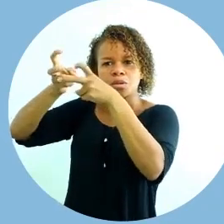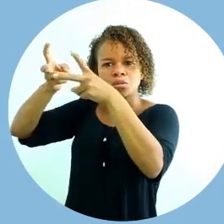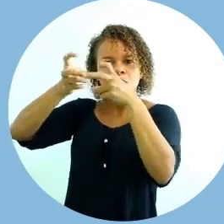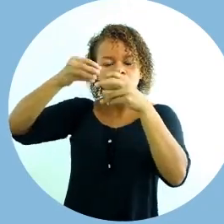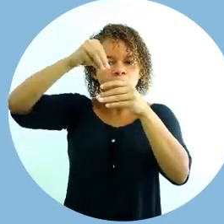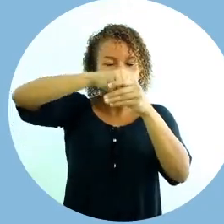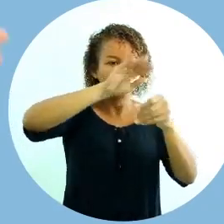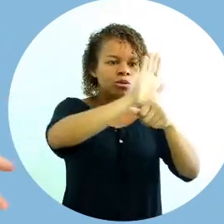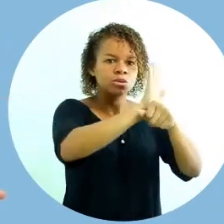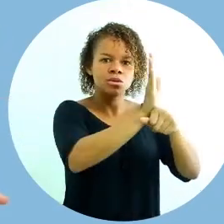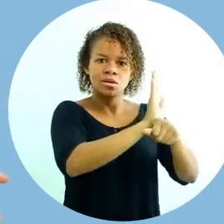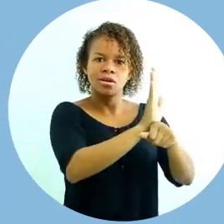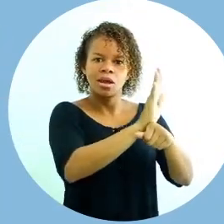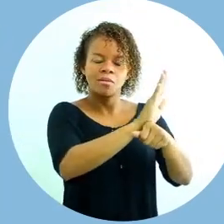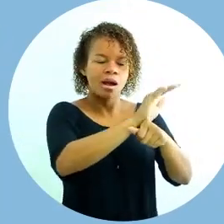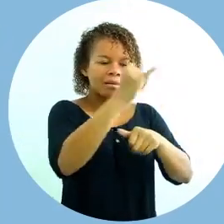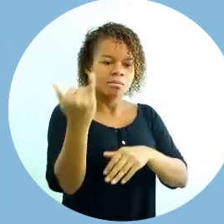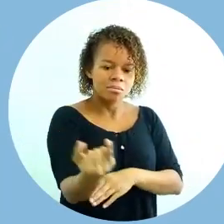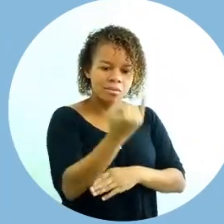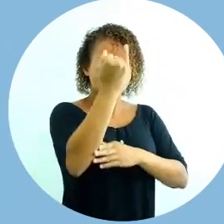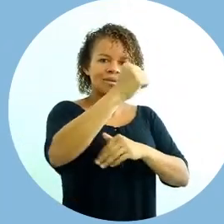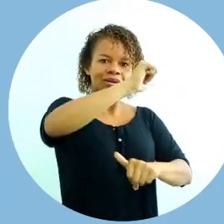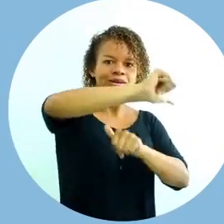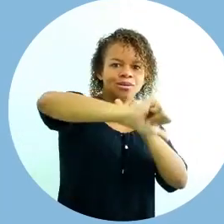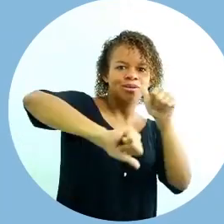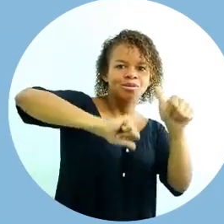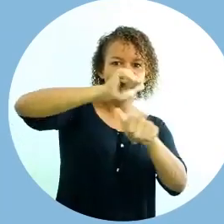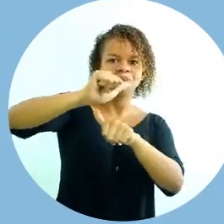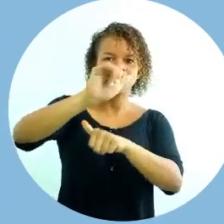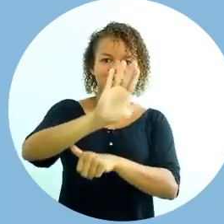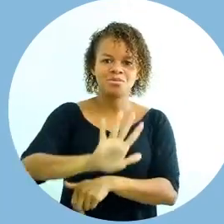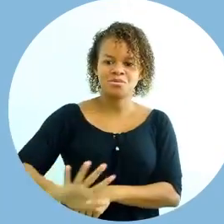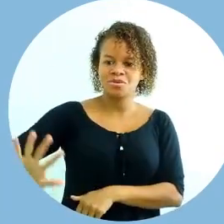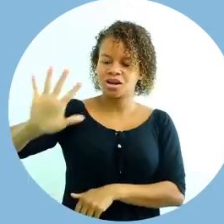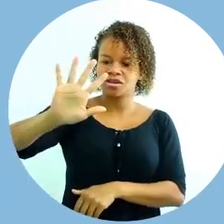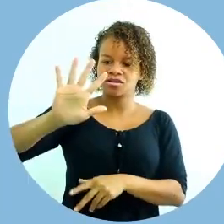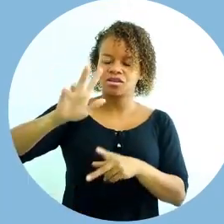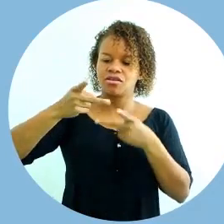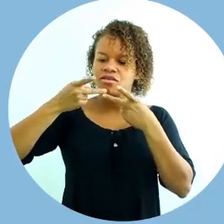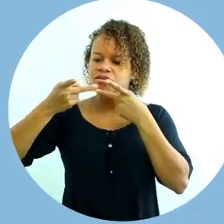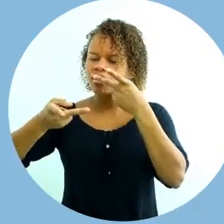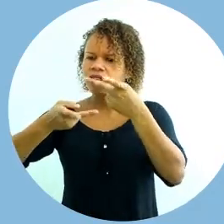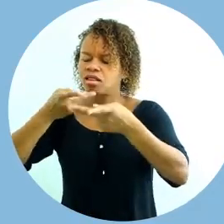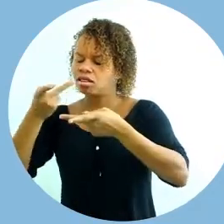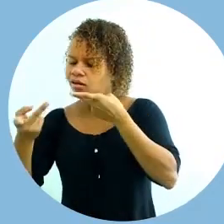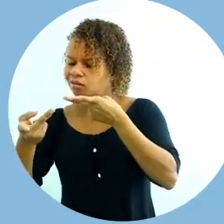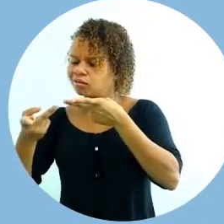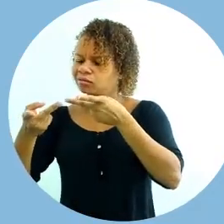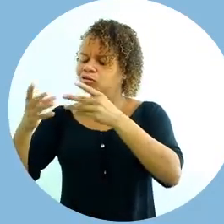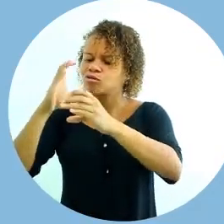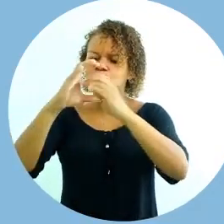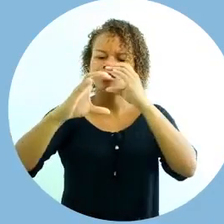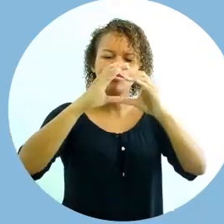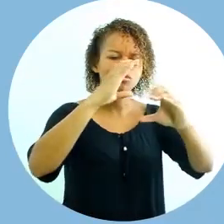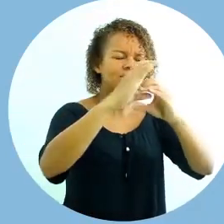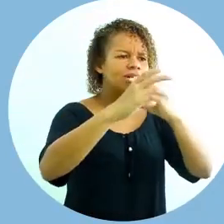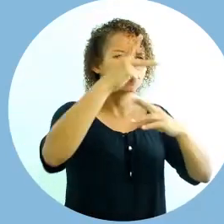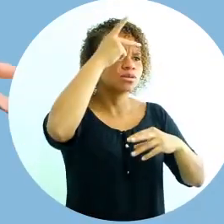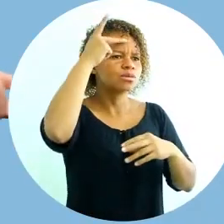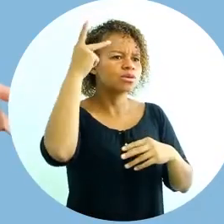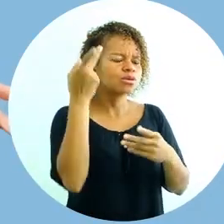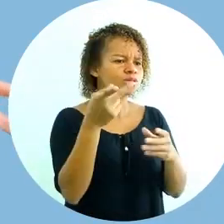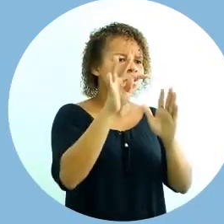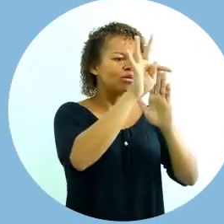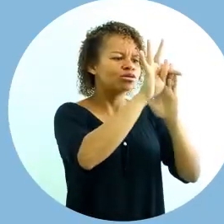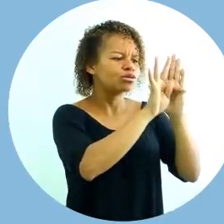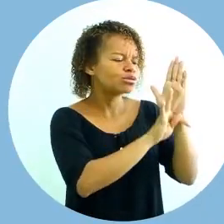importância de transmitir as imagens, de falar, de comunicar às pessoas, através de animação, de texto, de som,